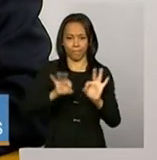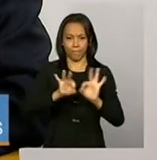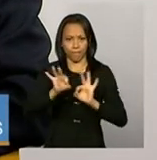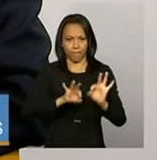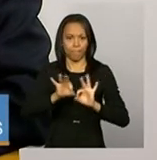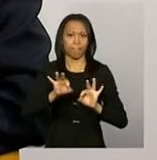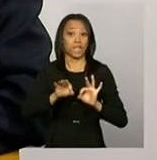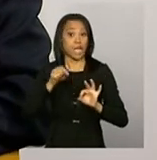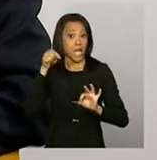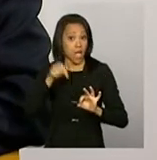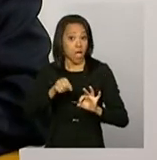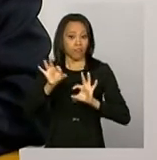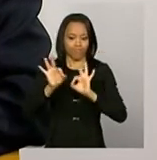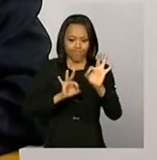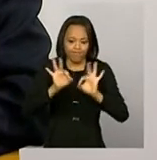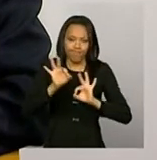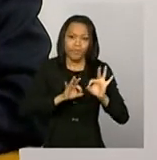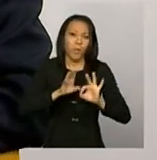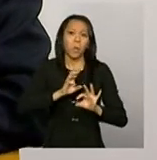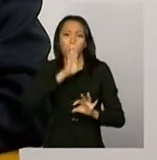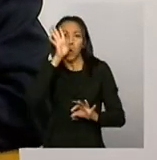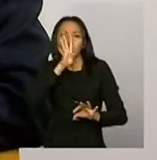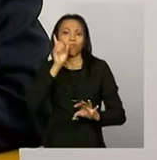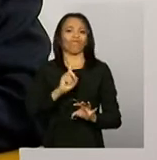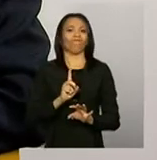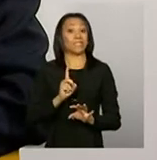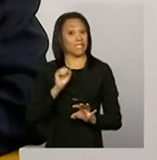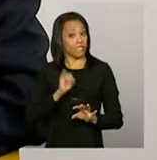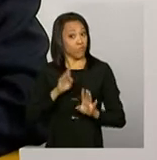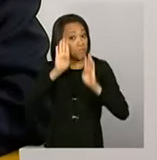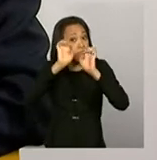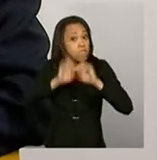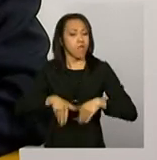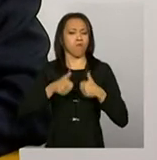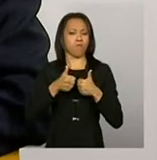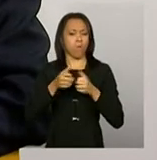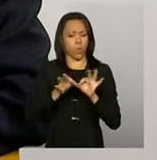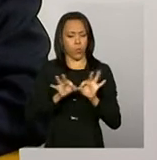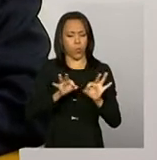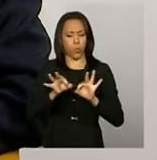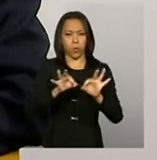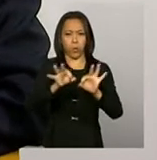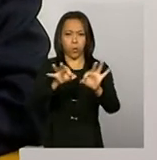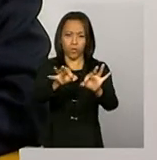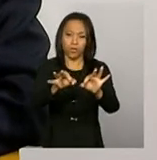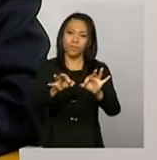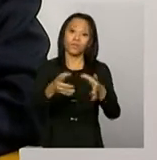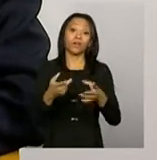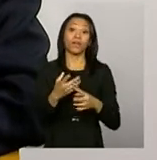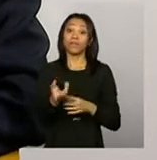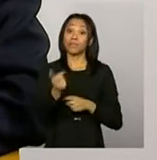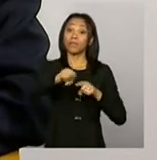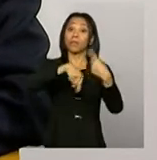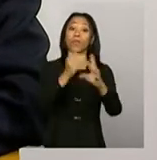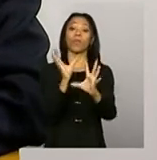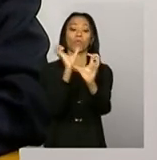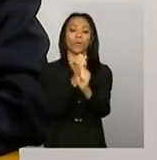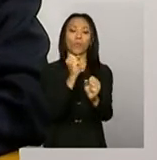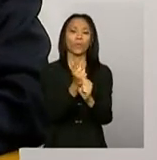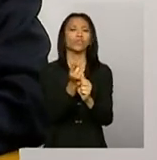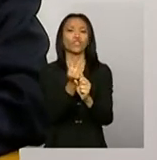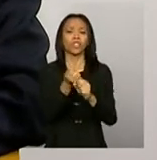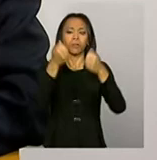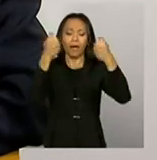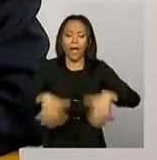é algo que, se ele não for bem feito, a prestação de contas também não vai acontecer